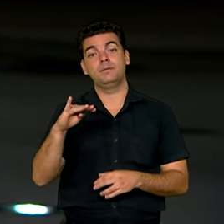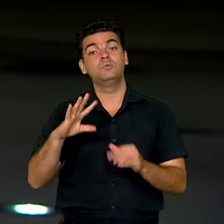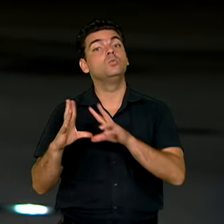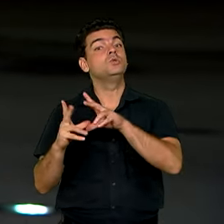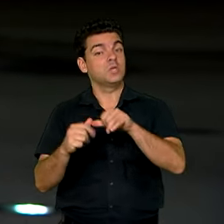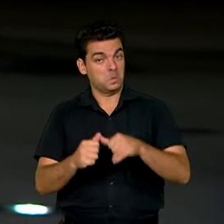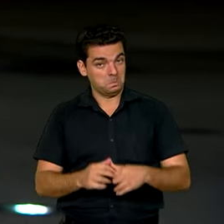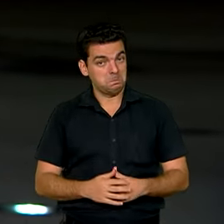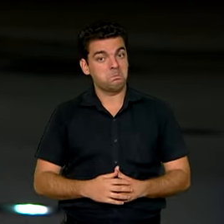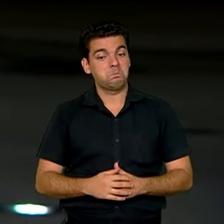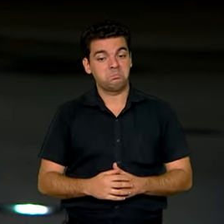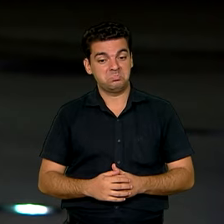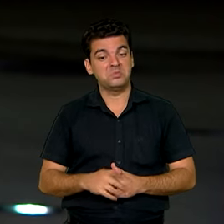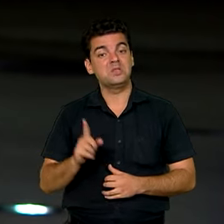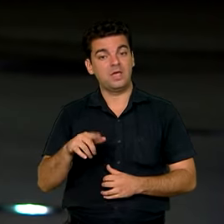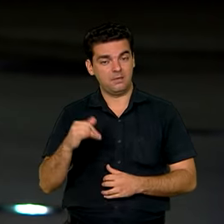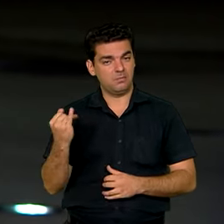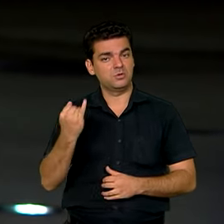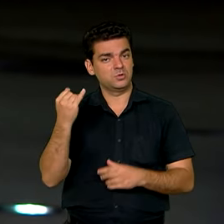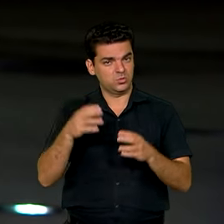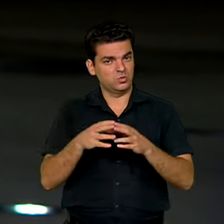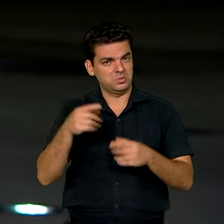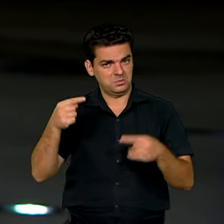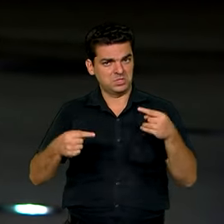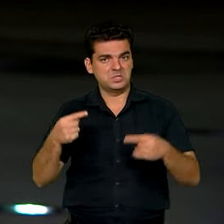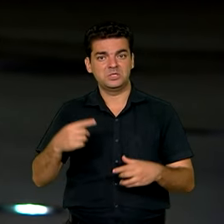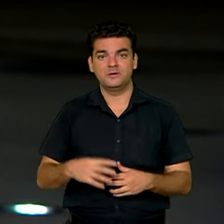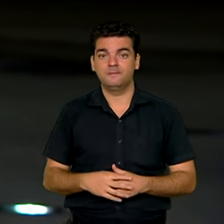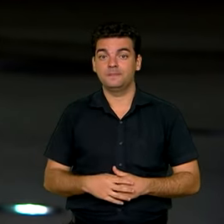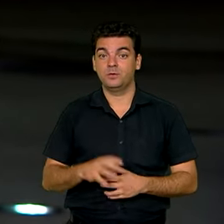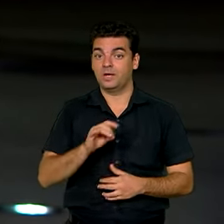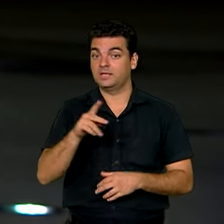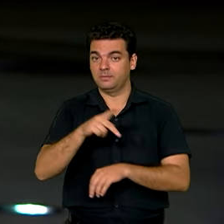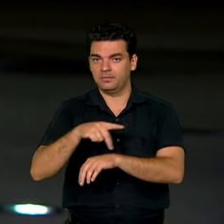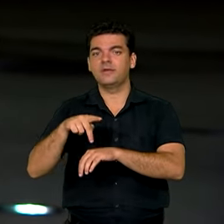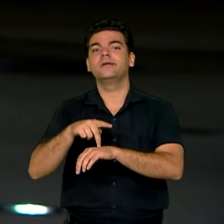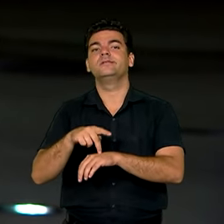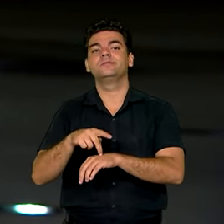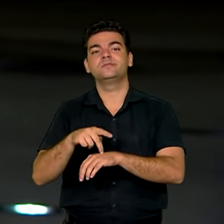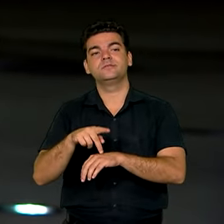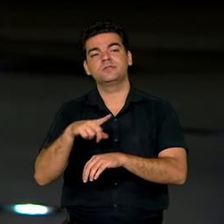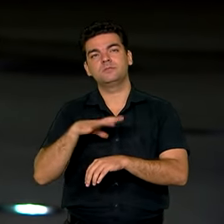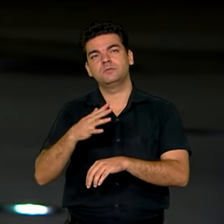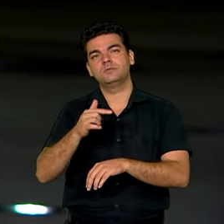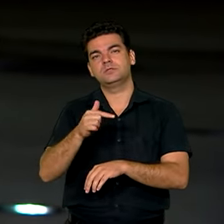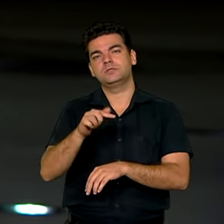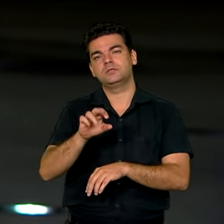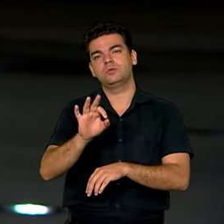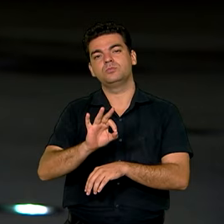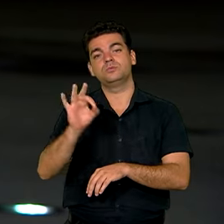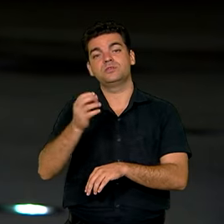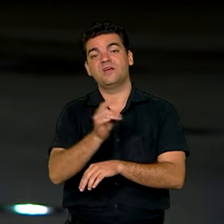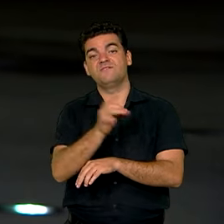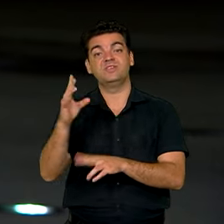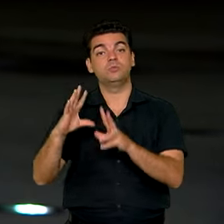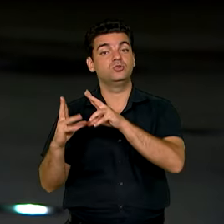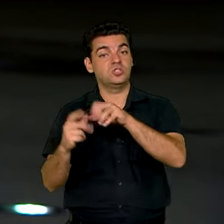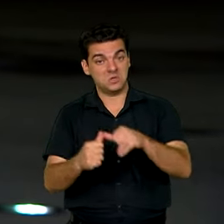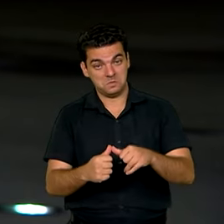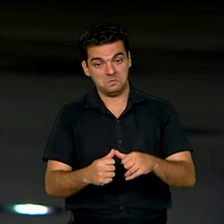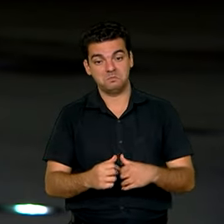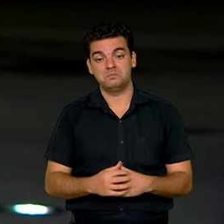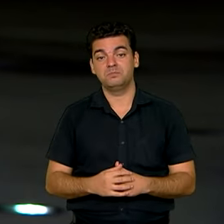para a gente ter uma ideia da importância do grupo. Então, os países também respondem por 75% do comércio internacional